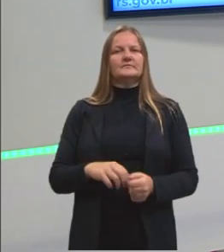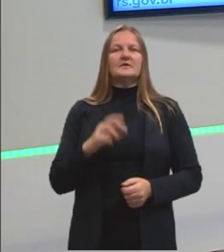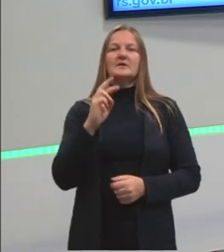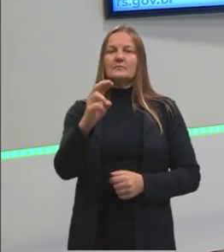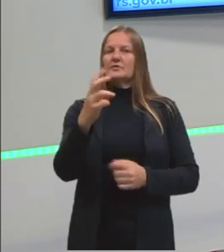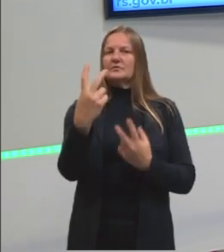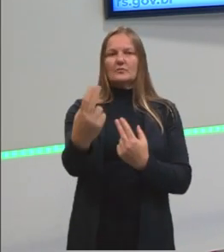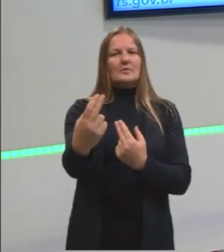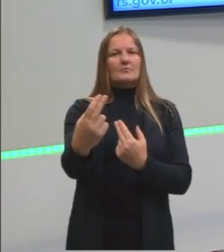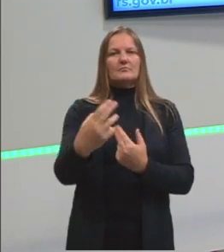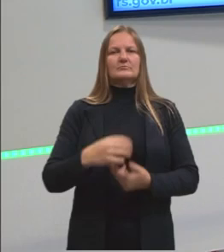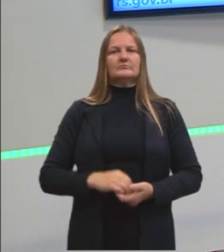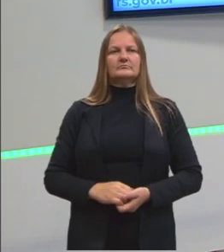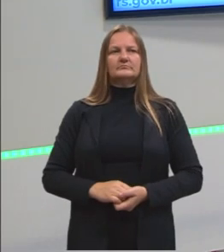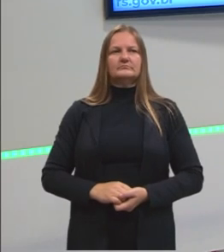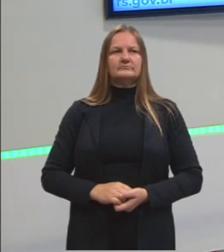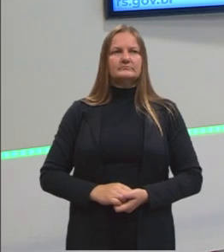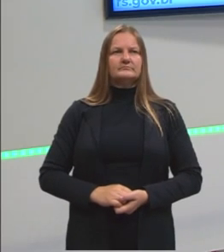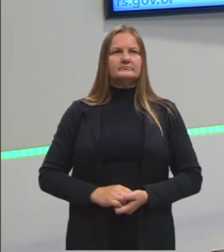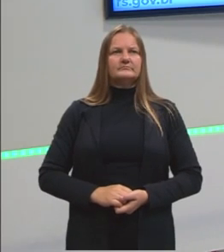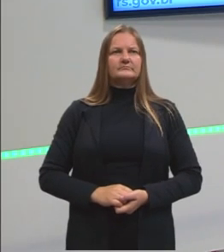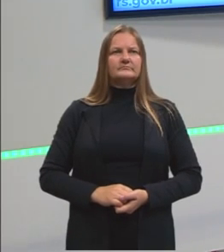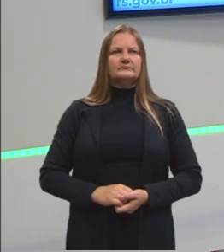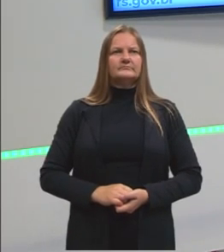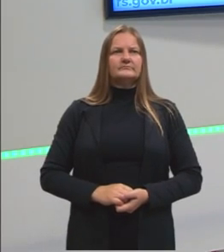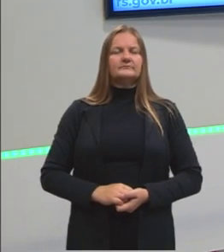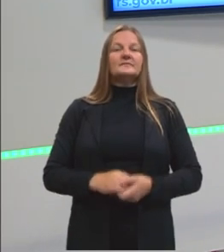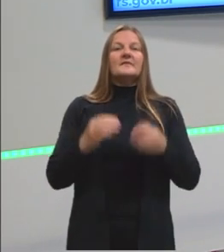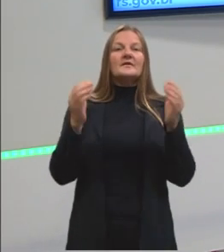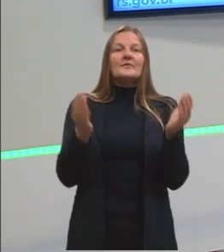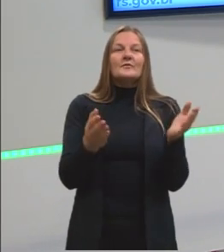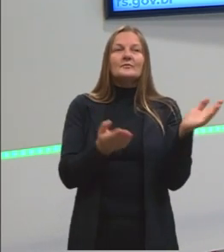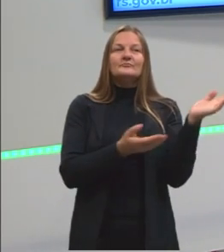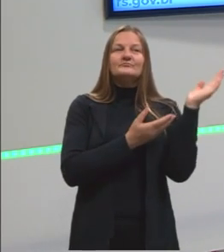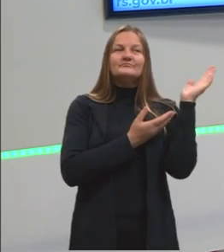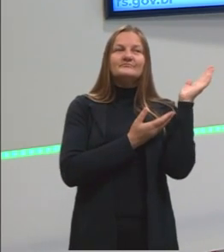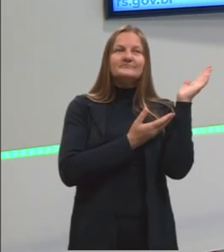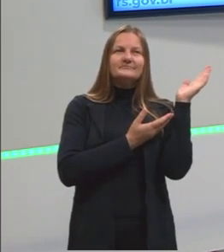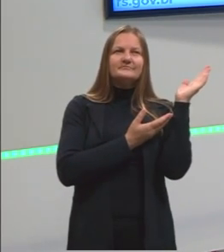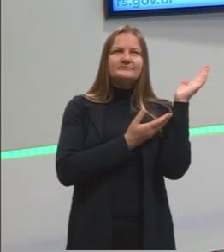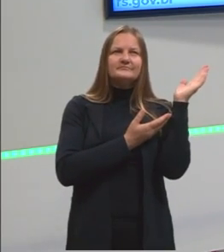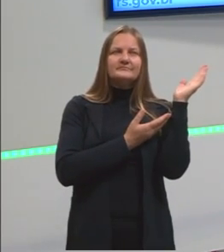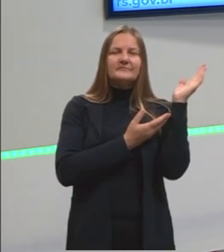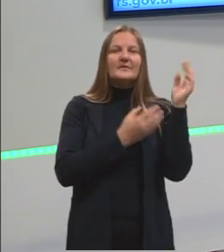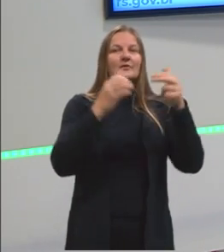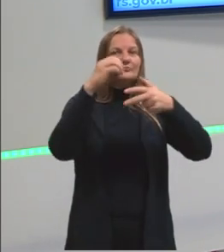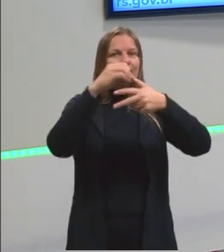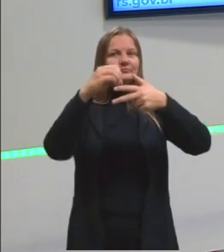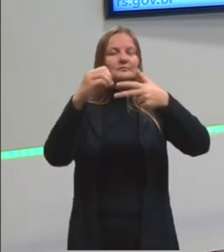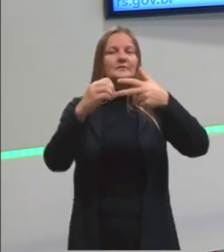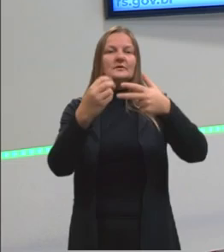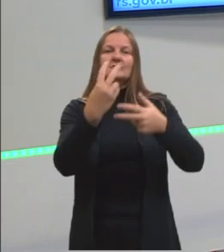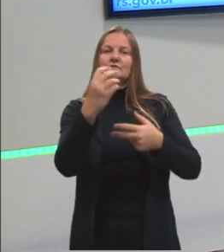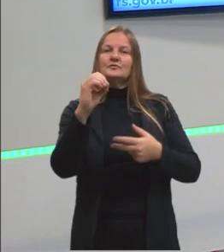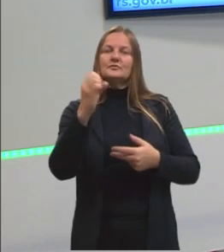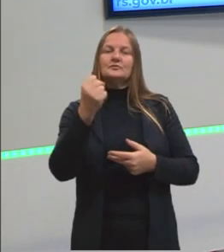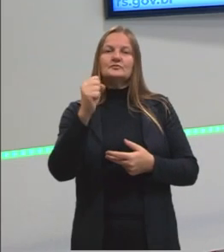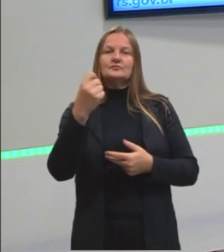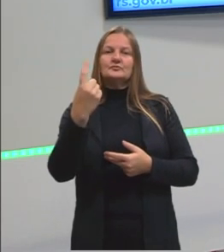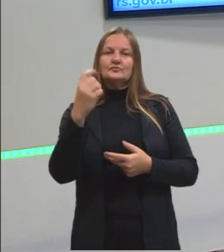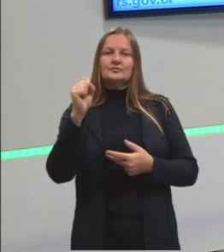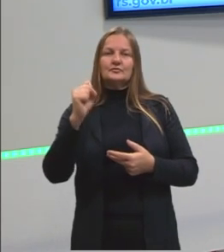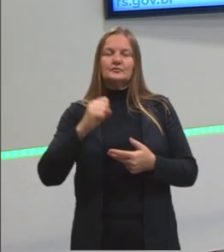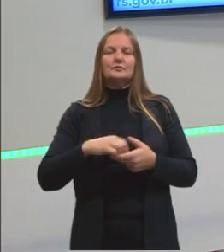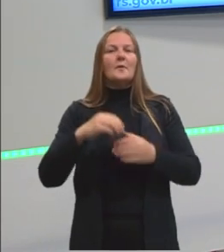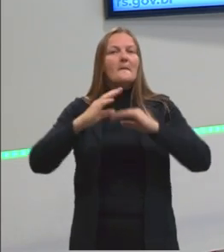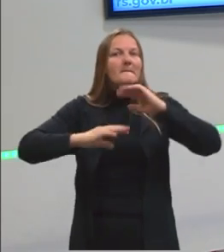sempre vai ser a mesma. Então, aqui, eu trouxe a questão do Enem de 2018 para a gente praticar